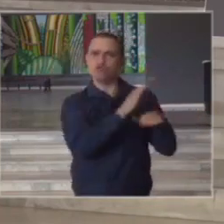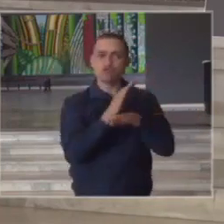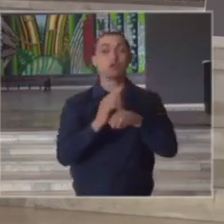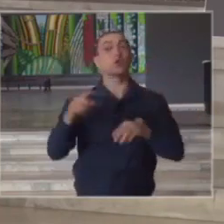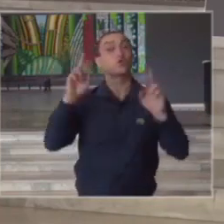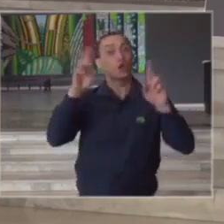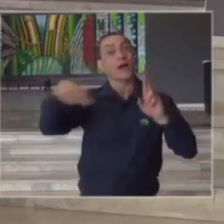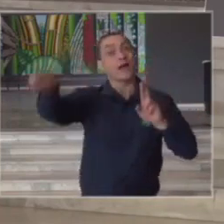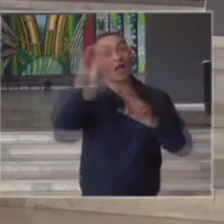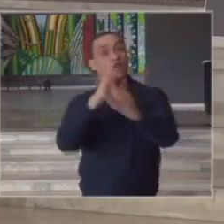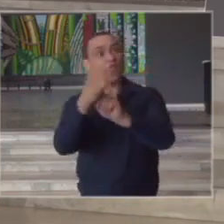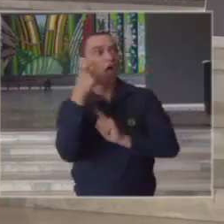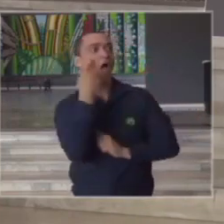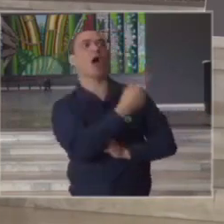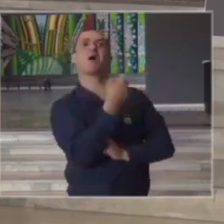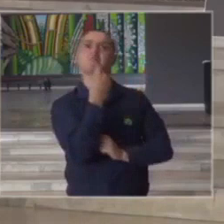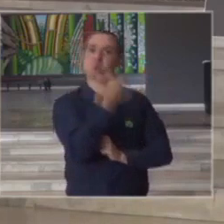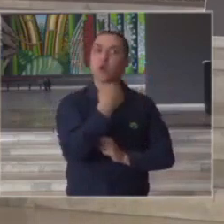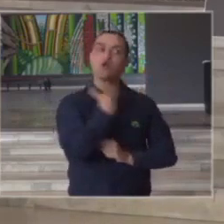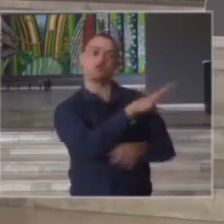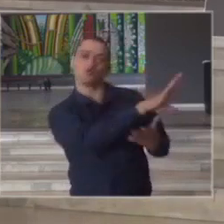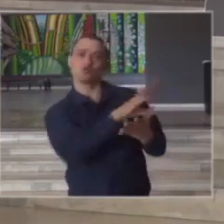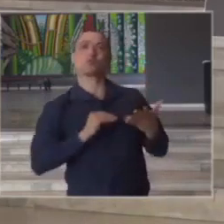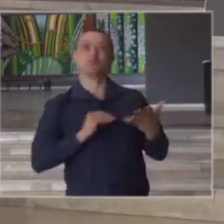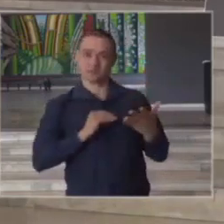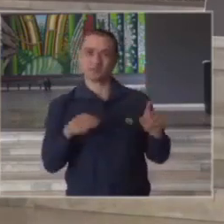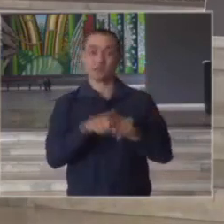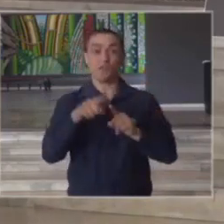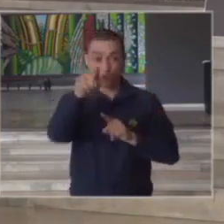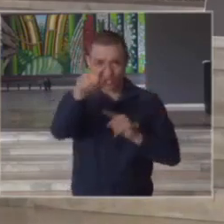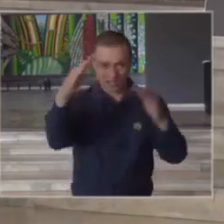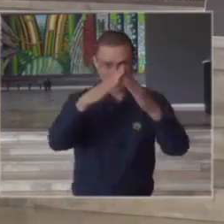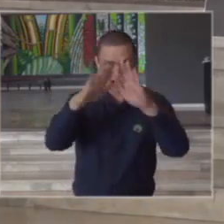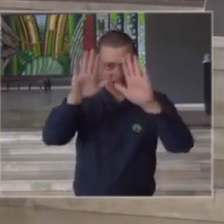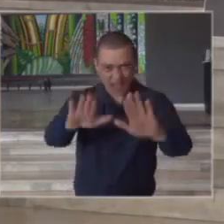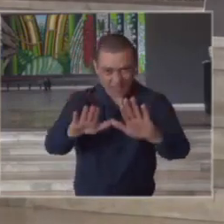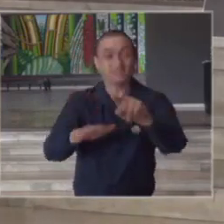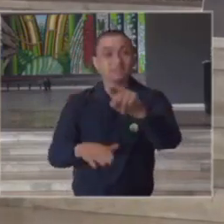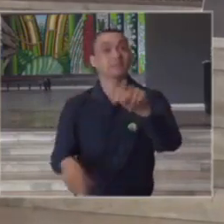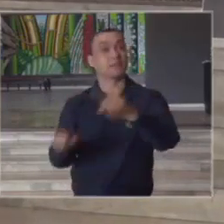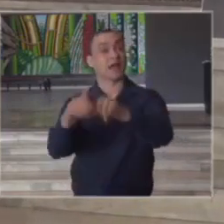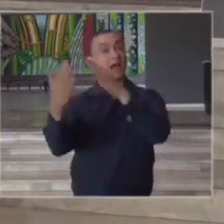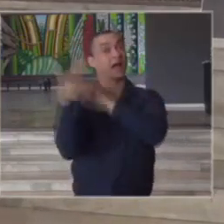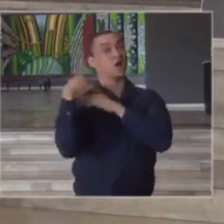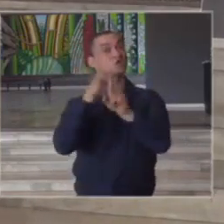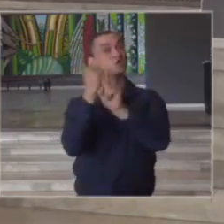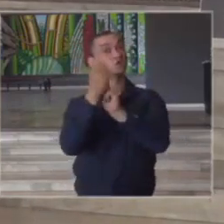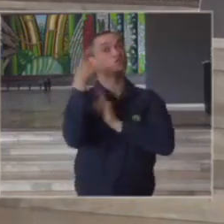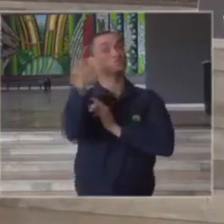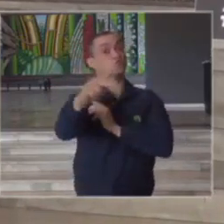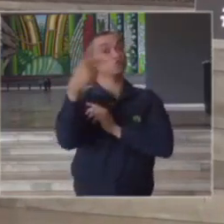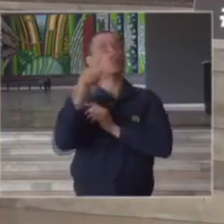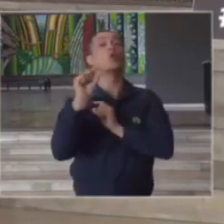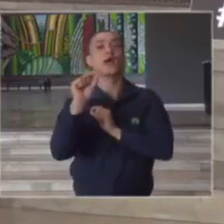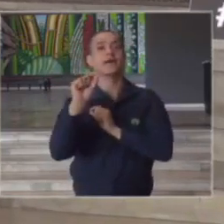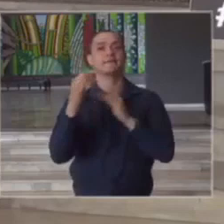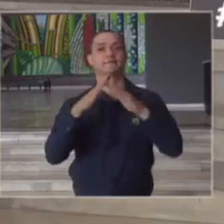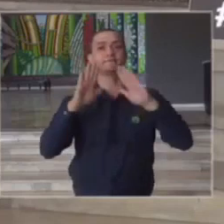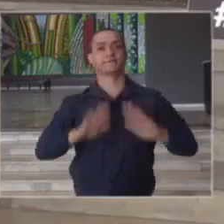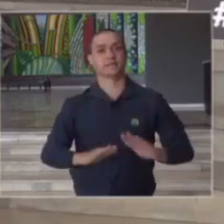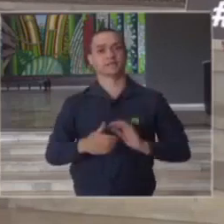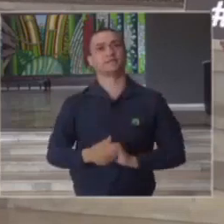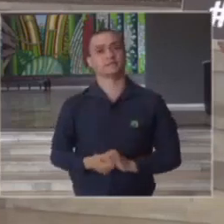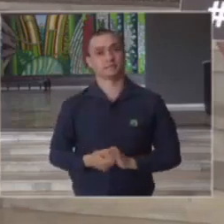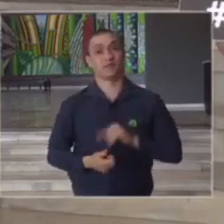pessoas e para cada um que está em casa a responsabilidade social é estar isolado